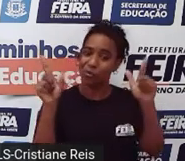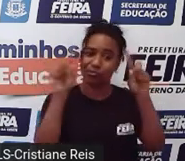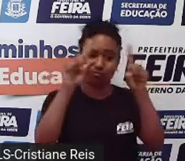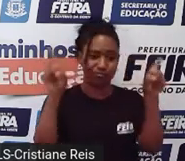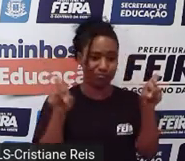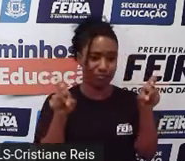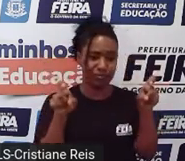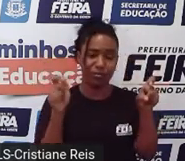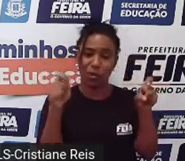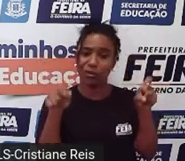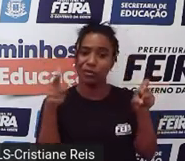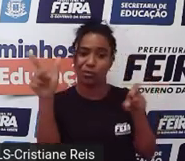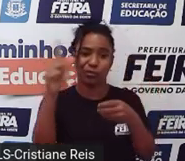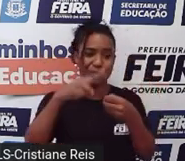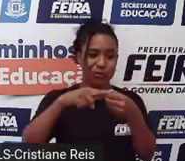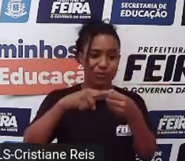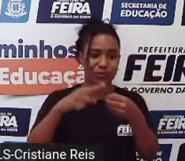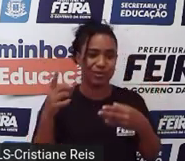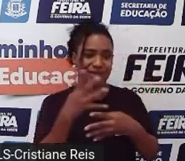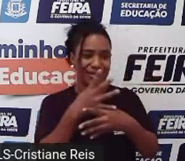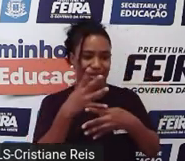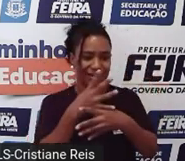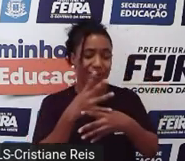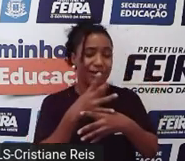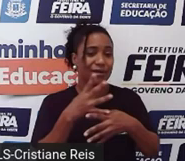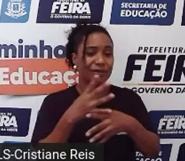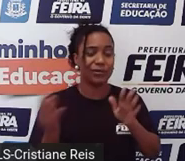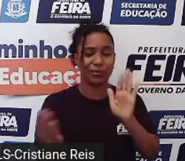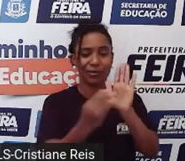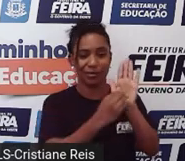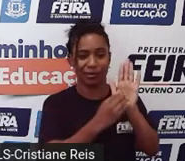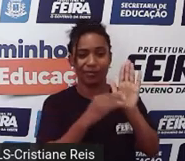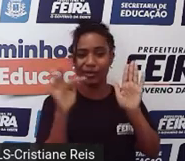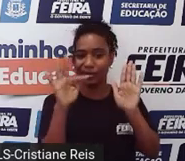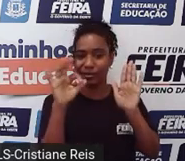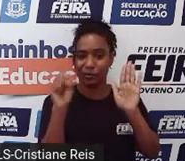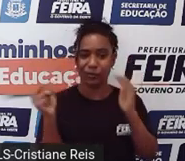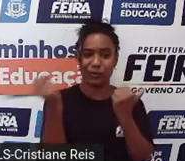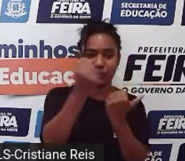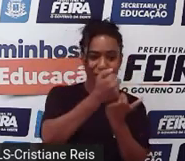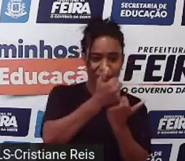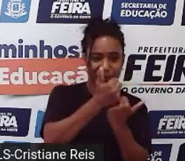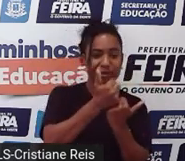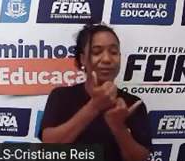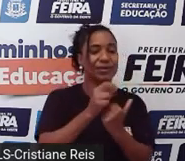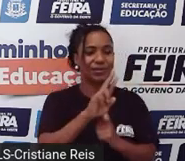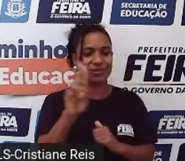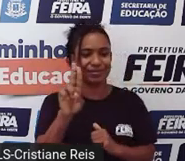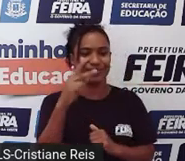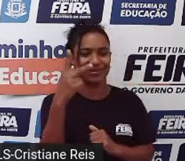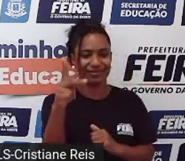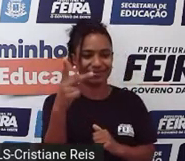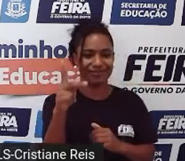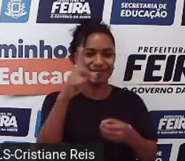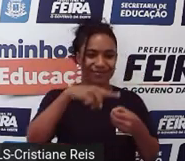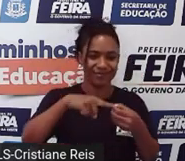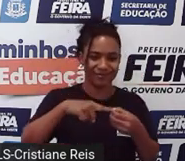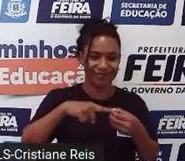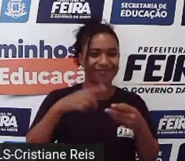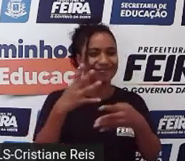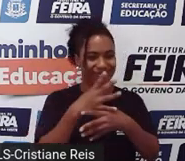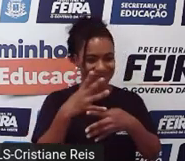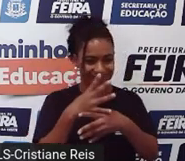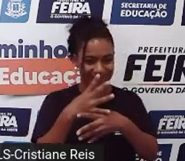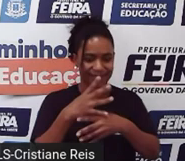lugar, em outra cidade. Então, você substitui o termo Feira de Santana pelo nome do lugar ou da cidade onde você mora.